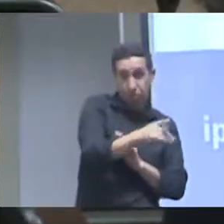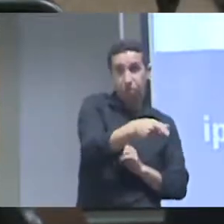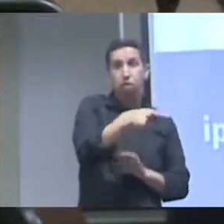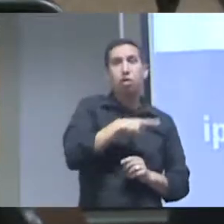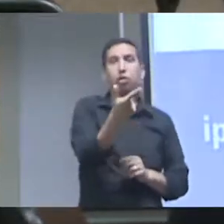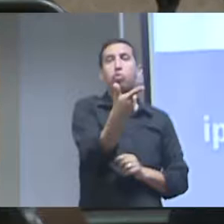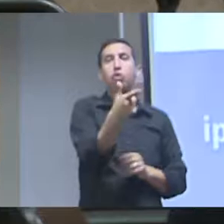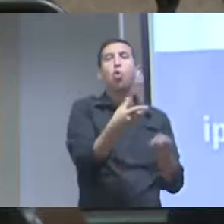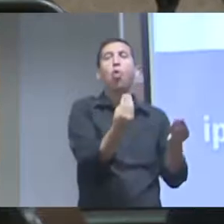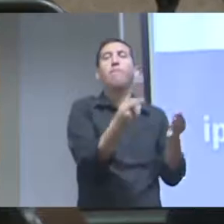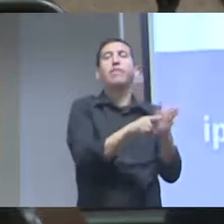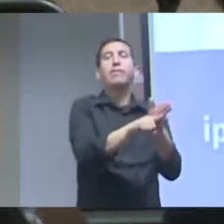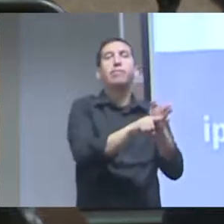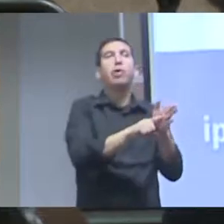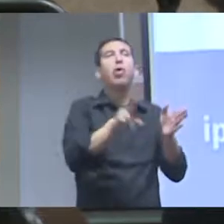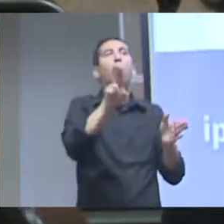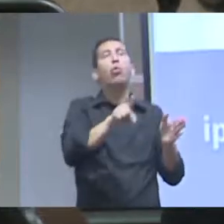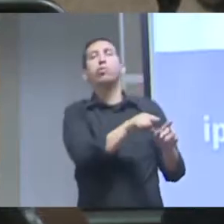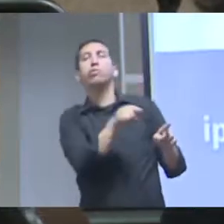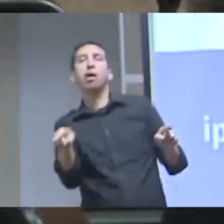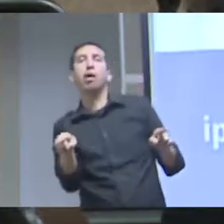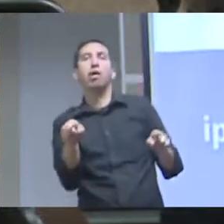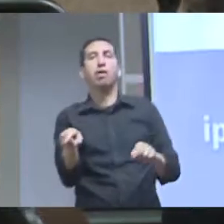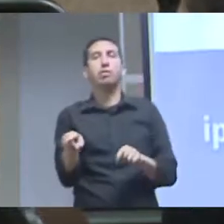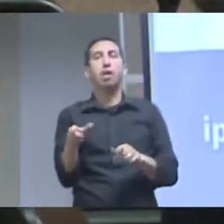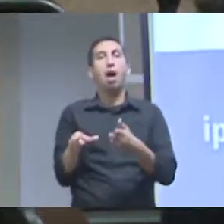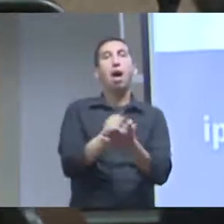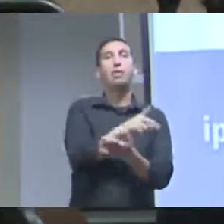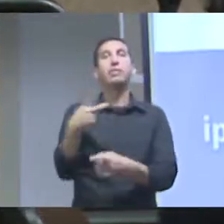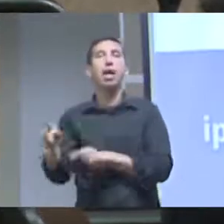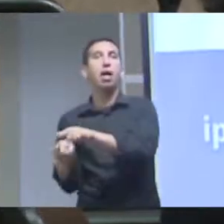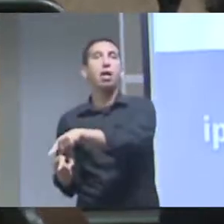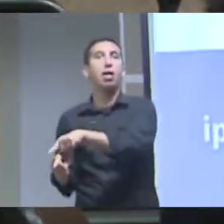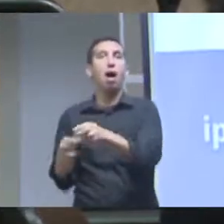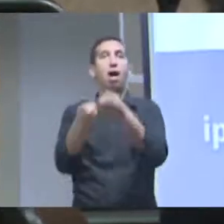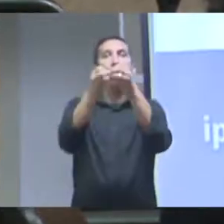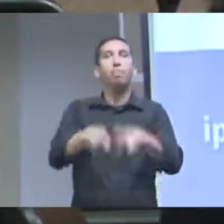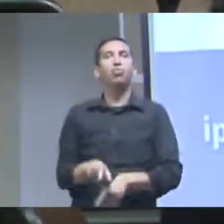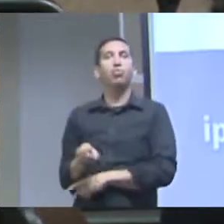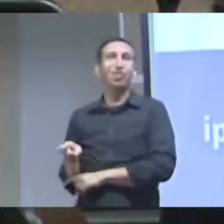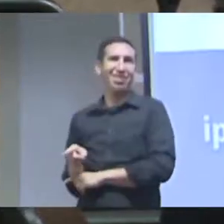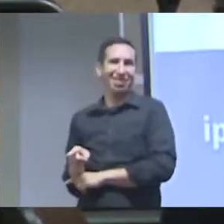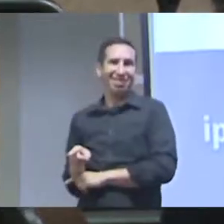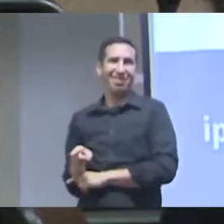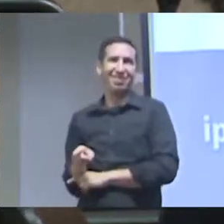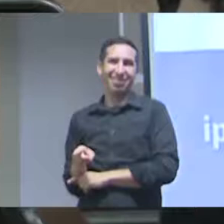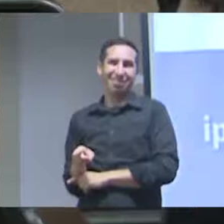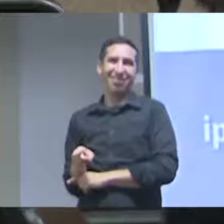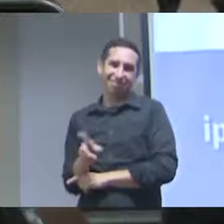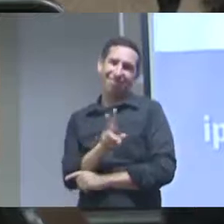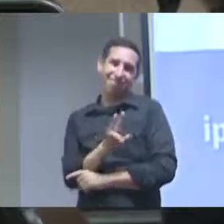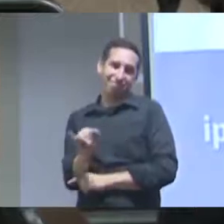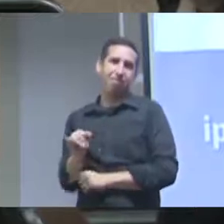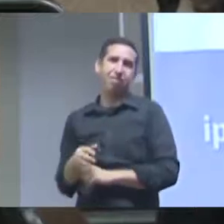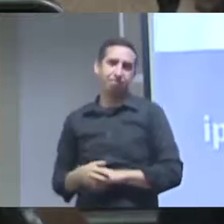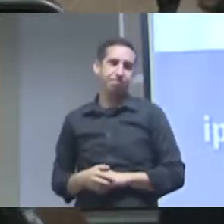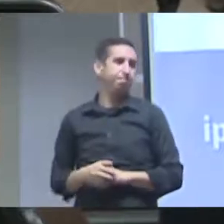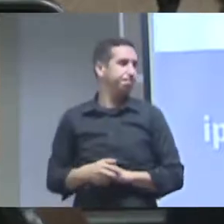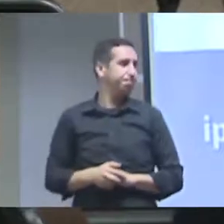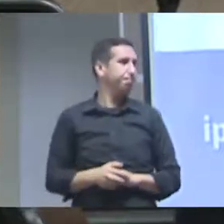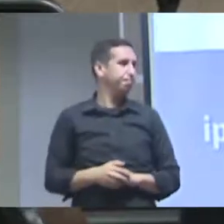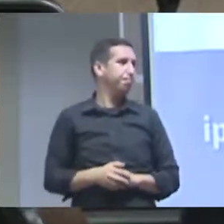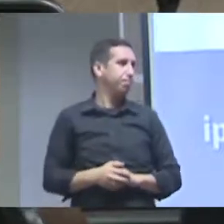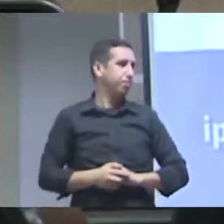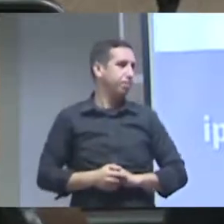área que não vai ter condição de fazer aquela pesquisa poderia usar virtualmente mas provavelmente antes dele o pessoal lá sei lá de Duque vai usar mais